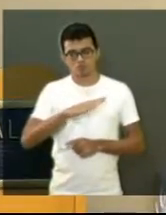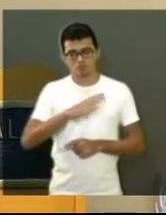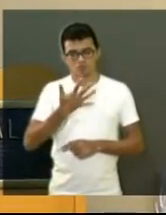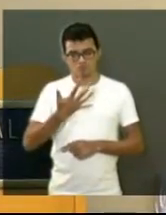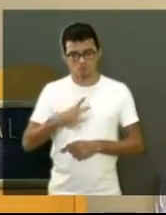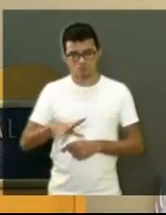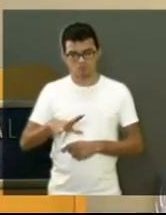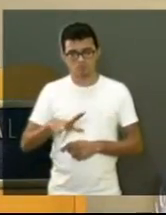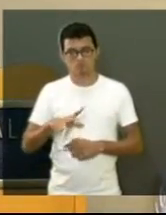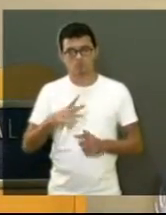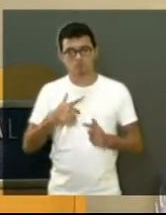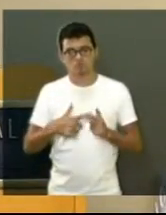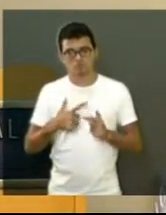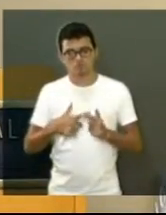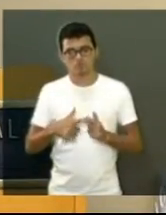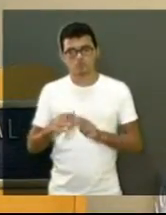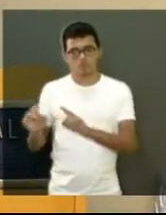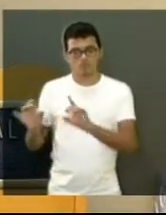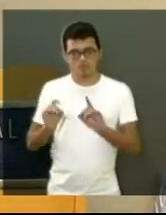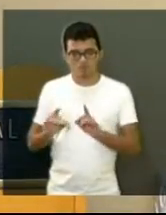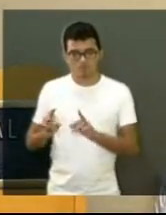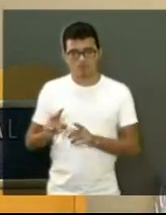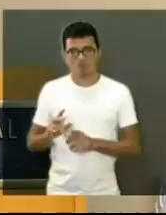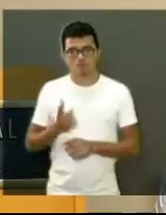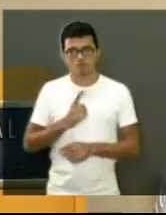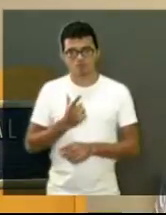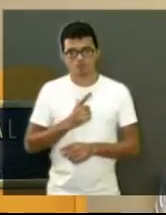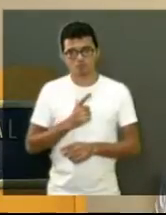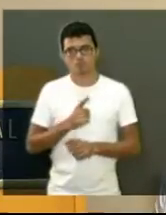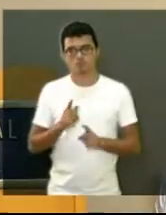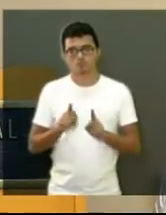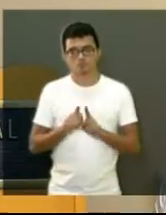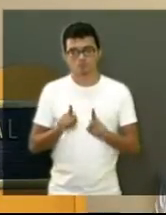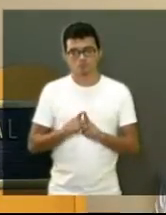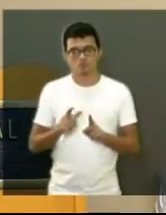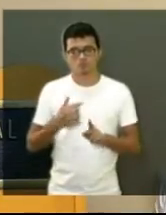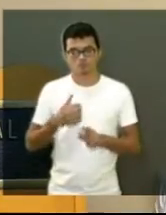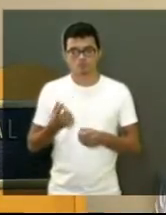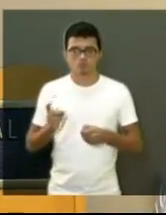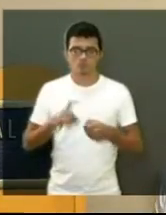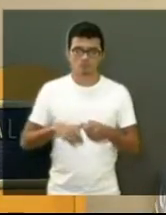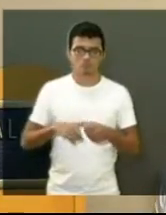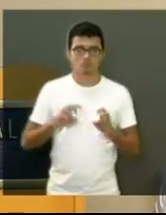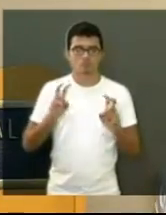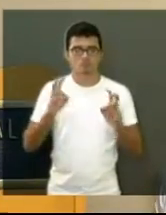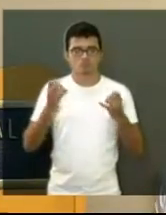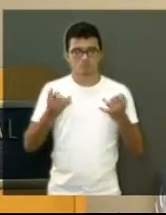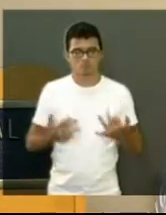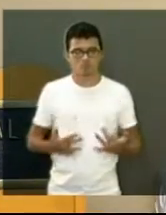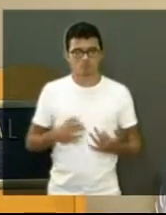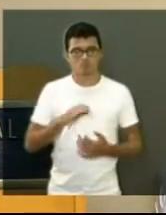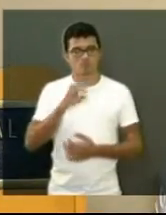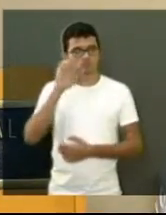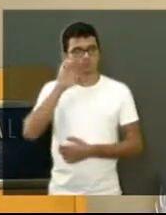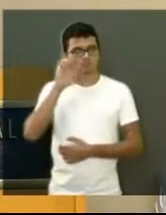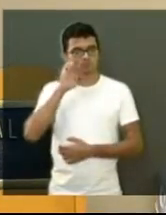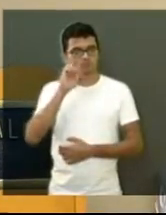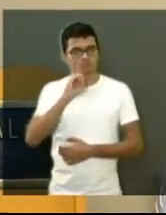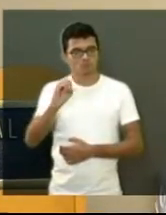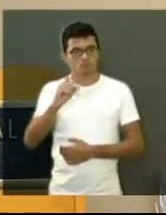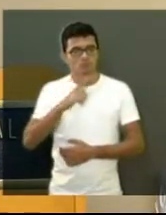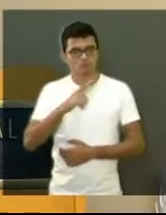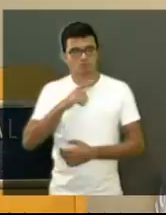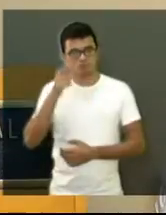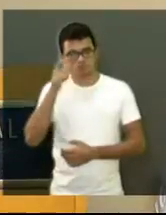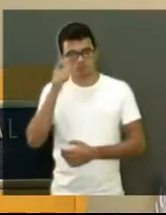pretendiam vender aquele local. E também vou voltar a falar com o prefeito Edinho, se há interesse,